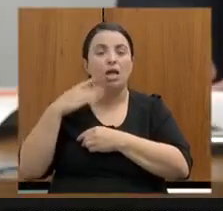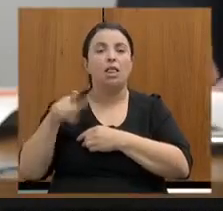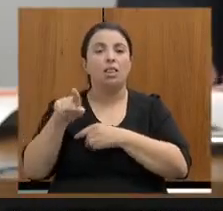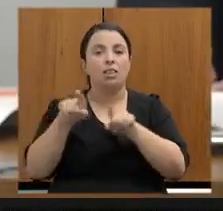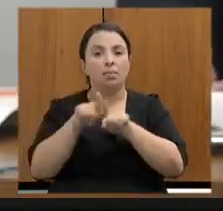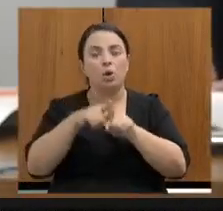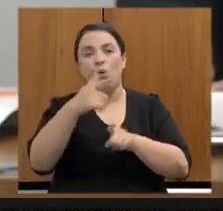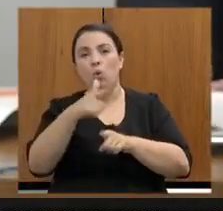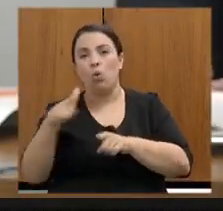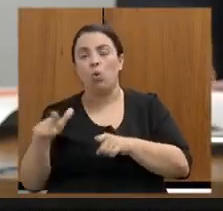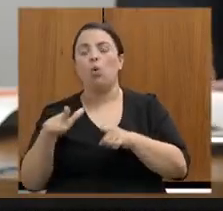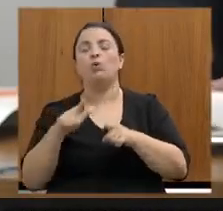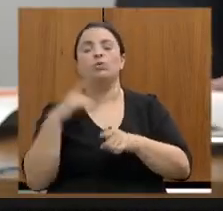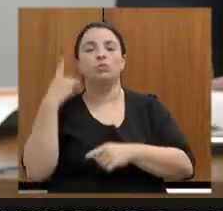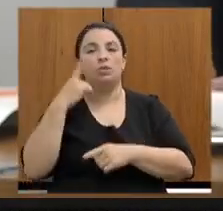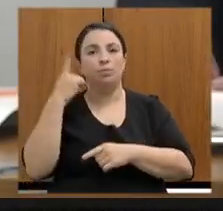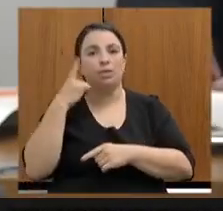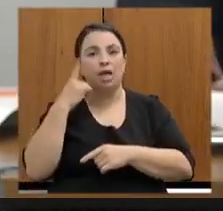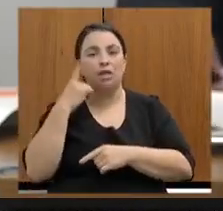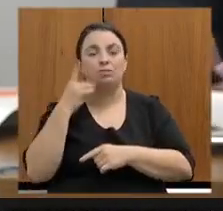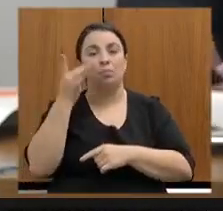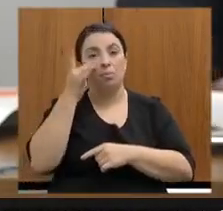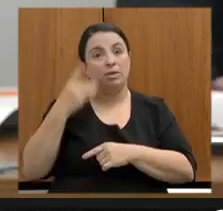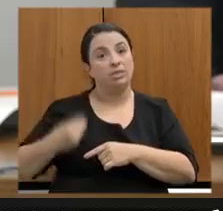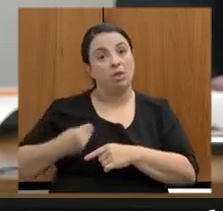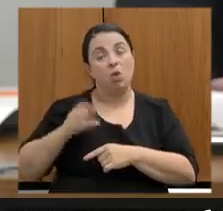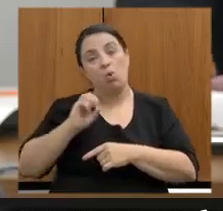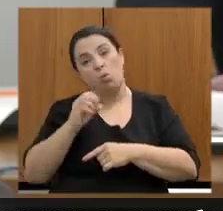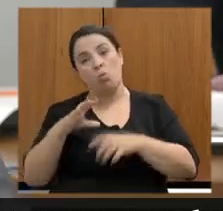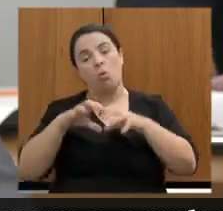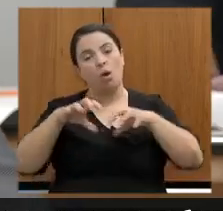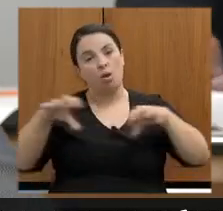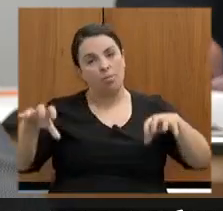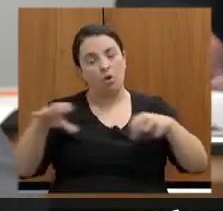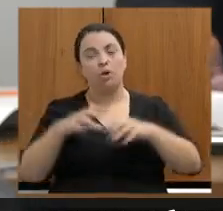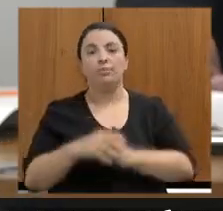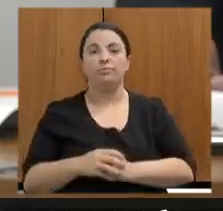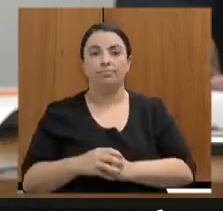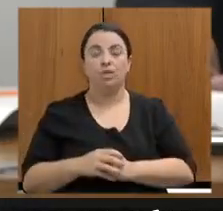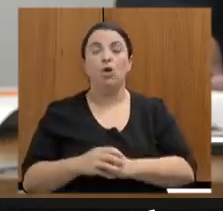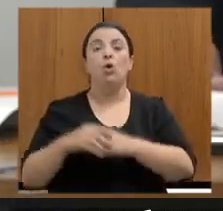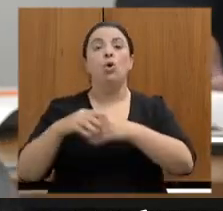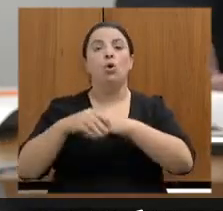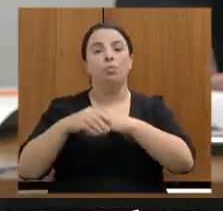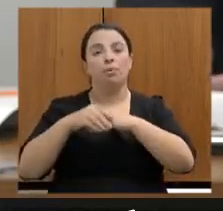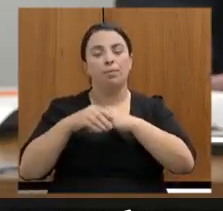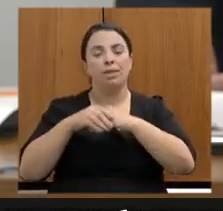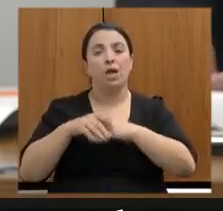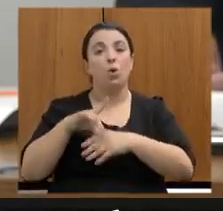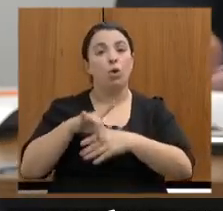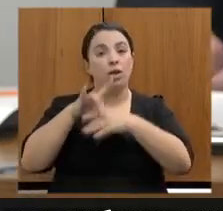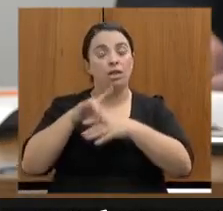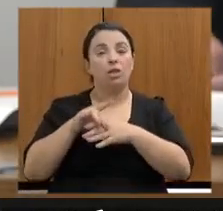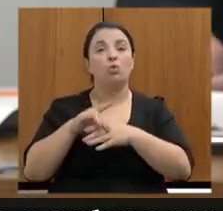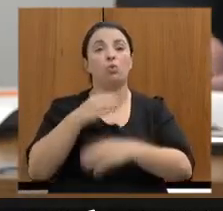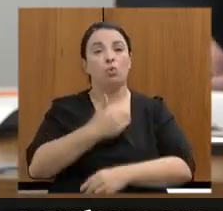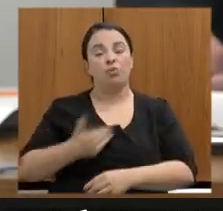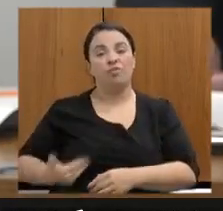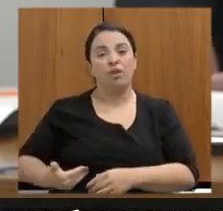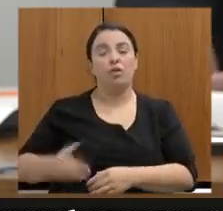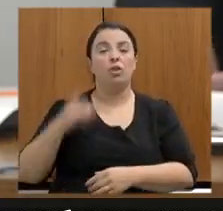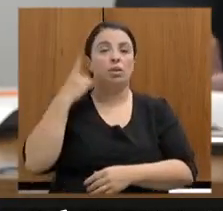acompanham, seja presencialmente ou remotamente, cumprimentar o nosso líder de governo, deputado Roberto Andrade. Quero